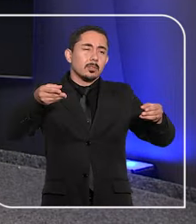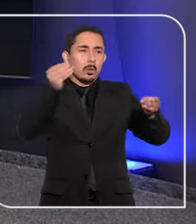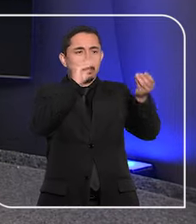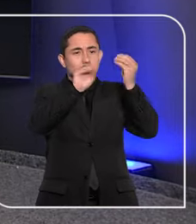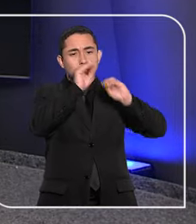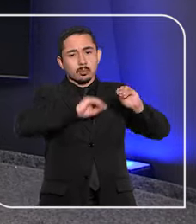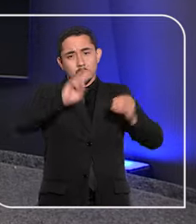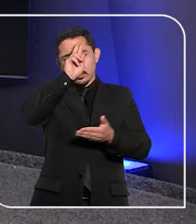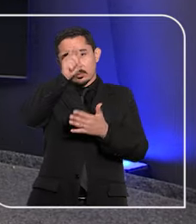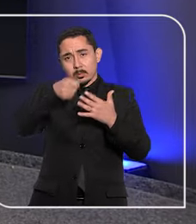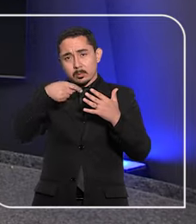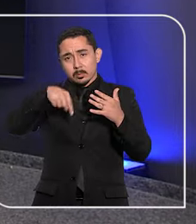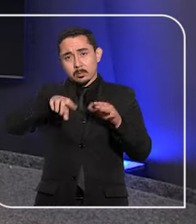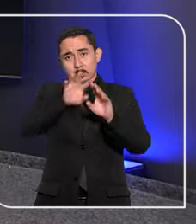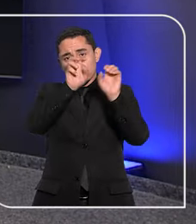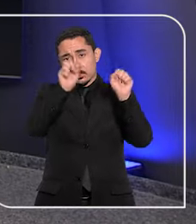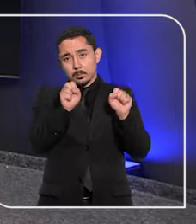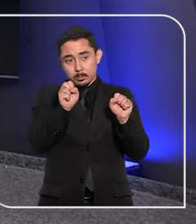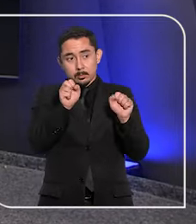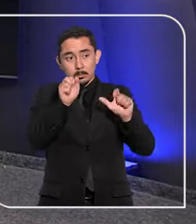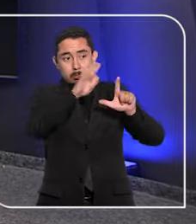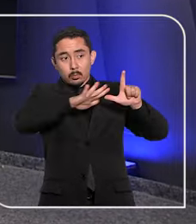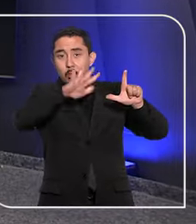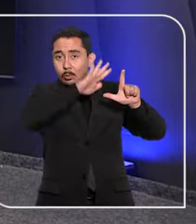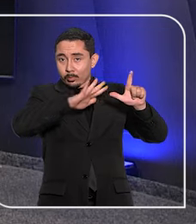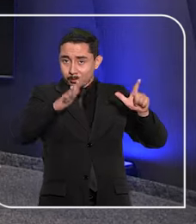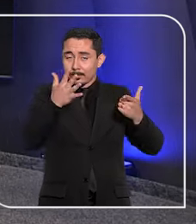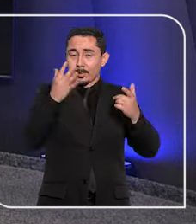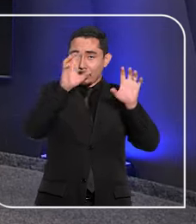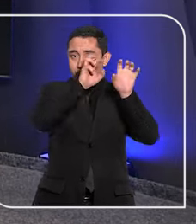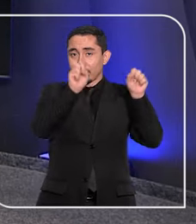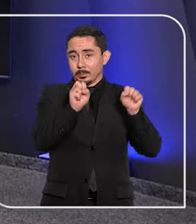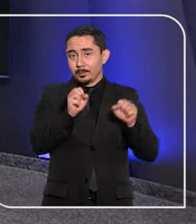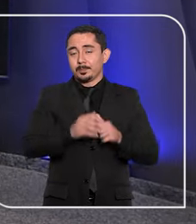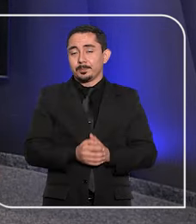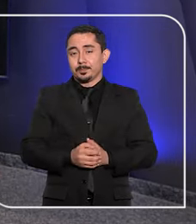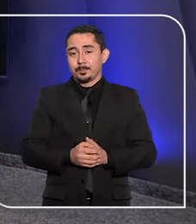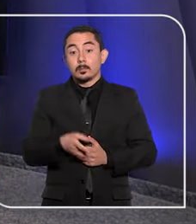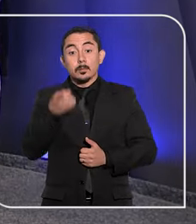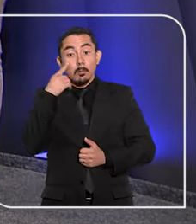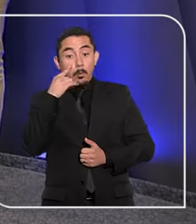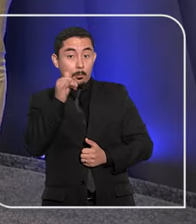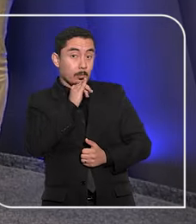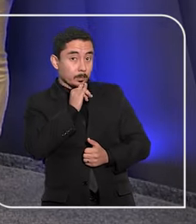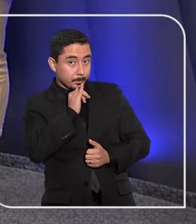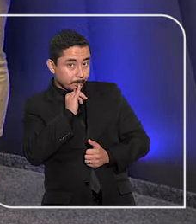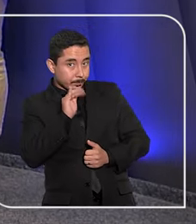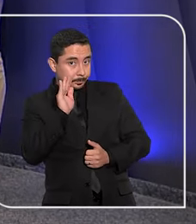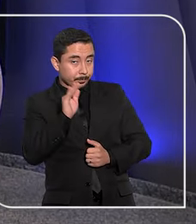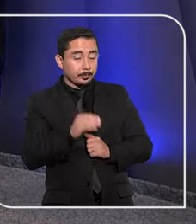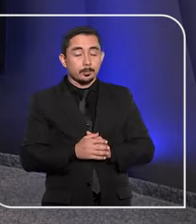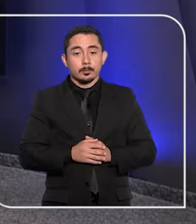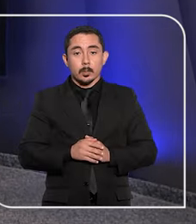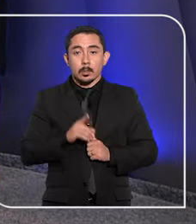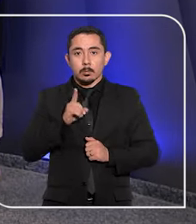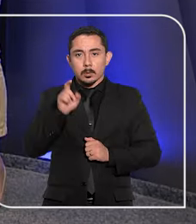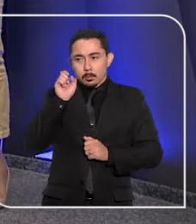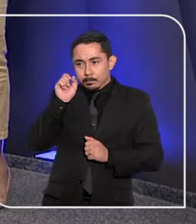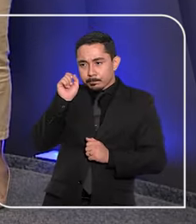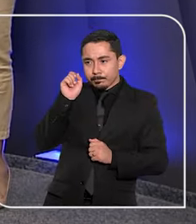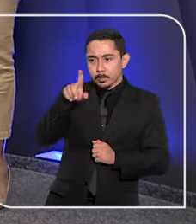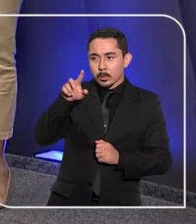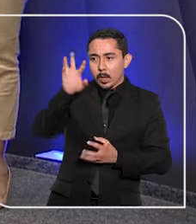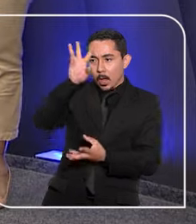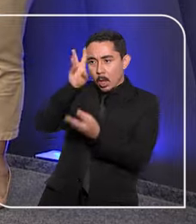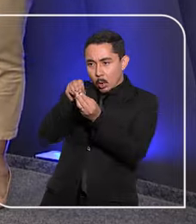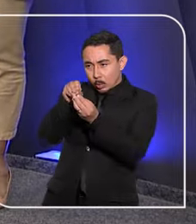matérias sobre decisões do Tribunal publicadas no Portal da Corte. Vamos dar uma olhada neste exemplo aqui. Você